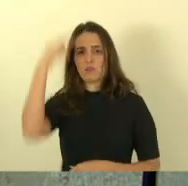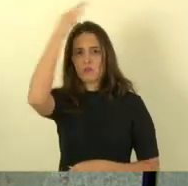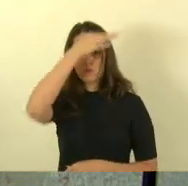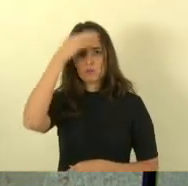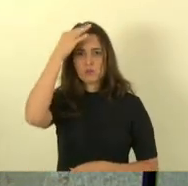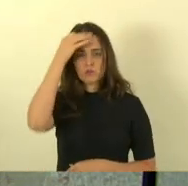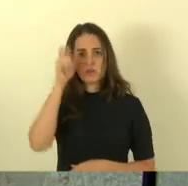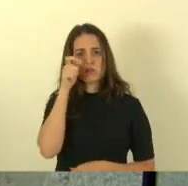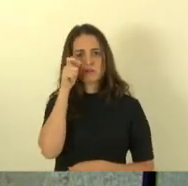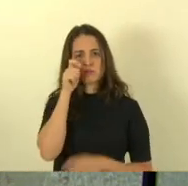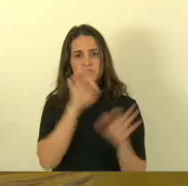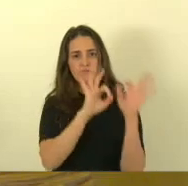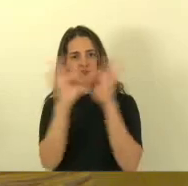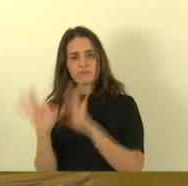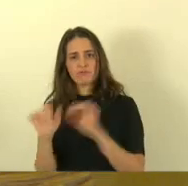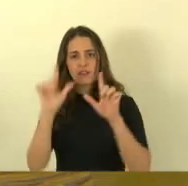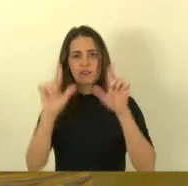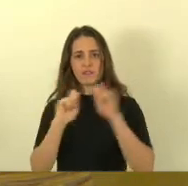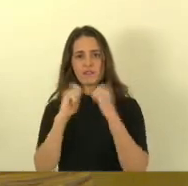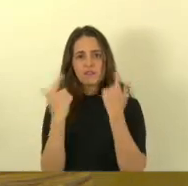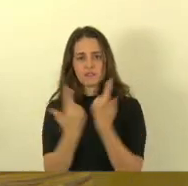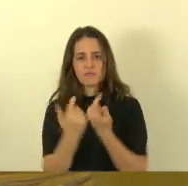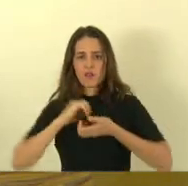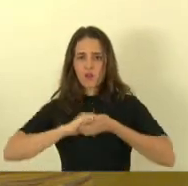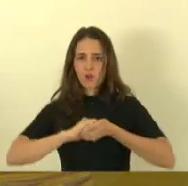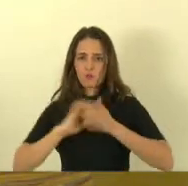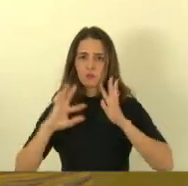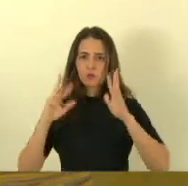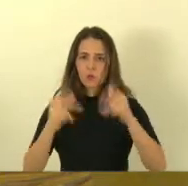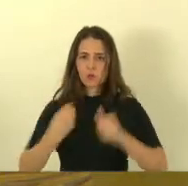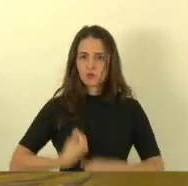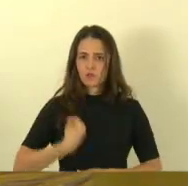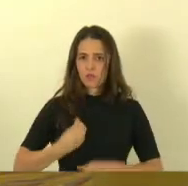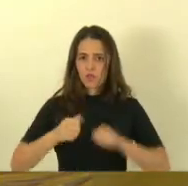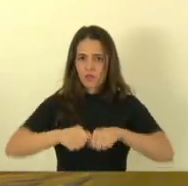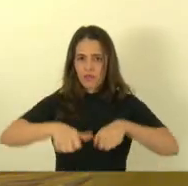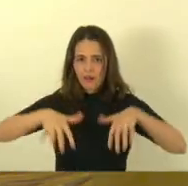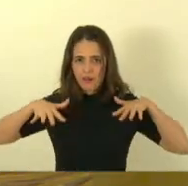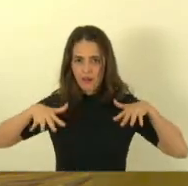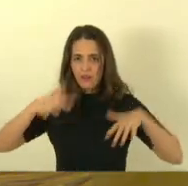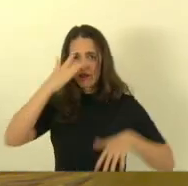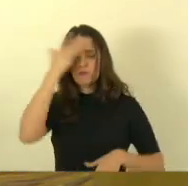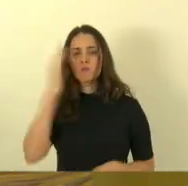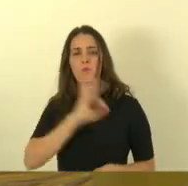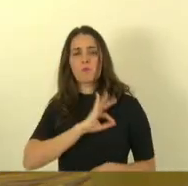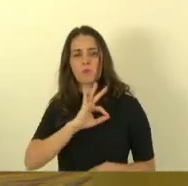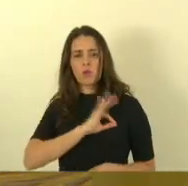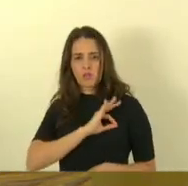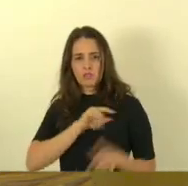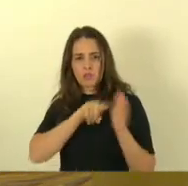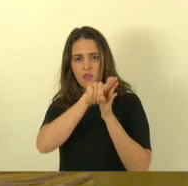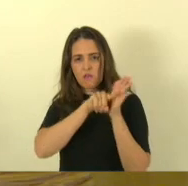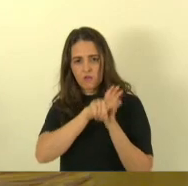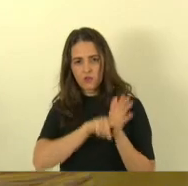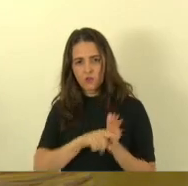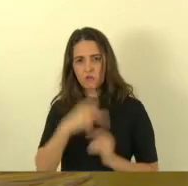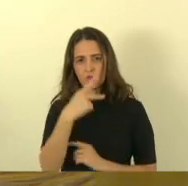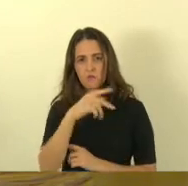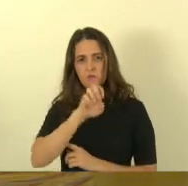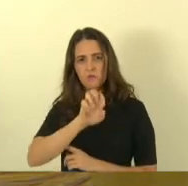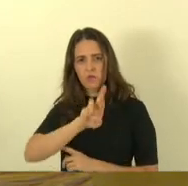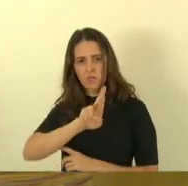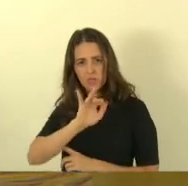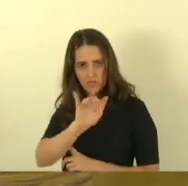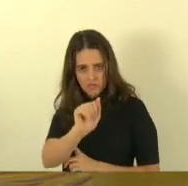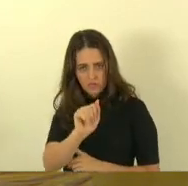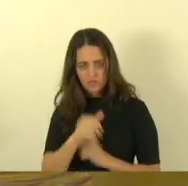e nos ouve pela TV Assembleia. Cumprimento todos aqui da galeria, pessoal da perícia. Deus possa abençoar vocês. Venho